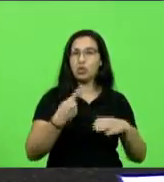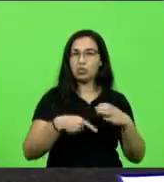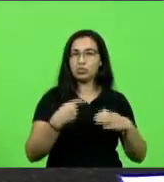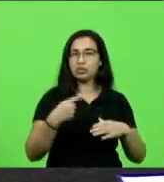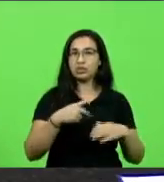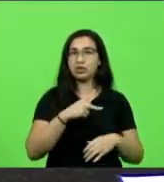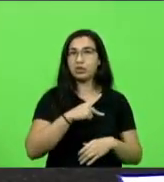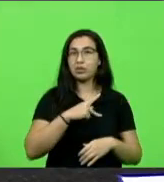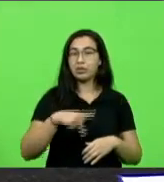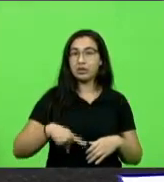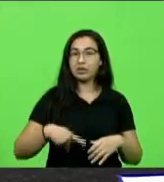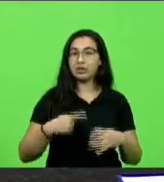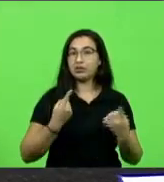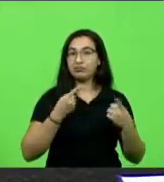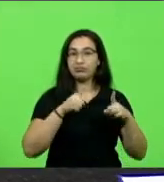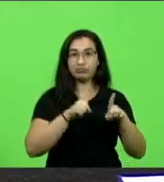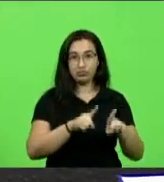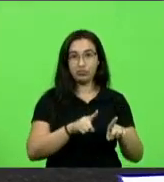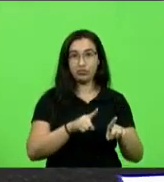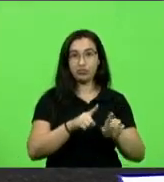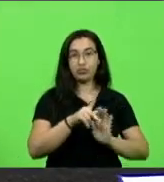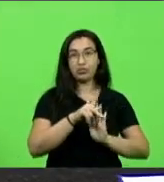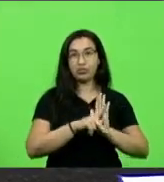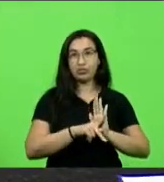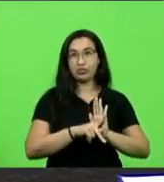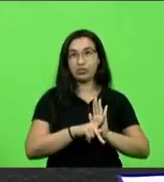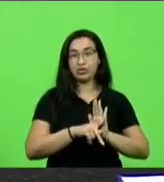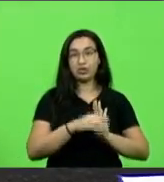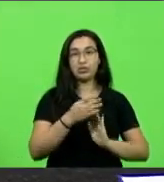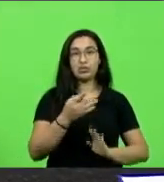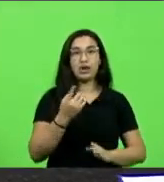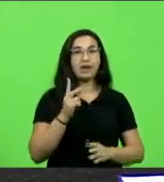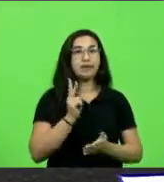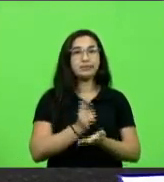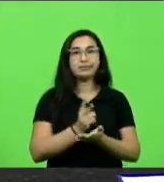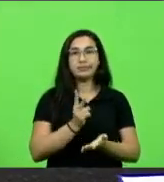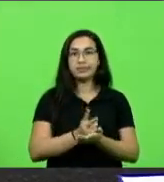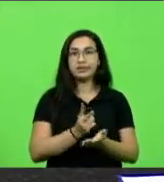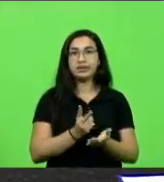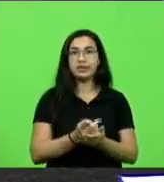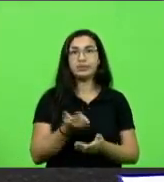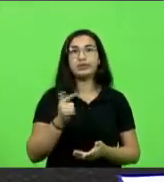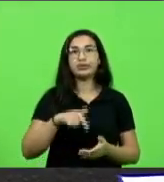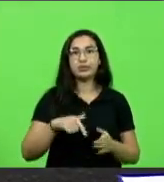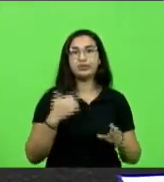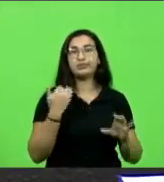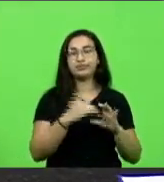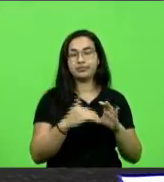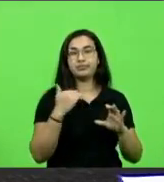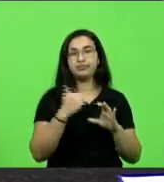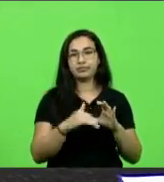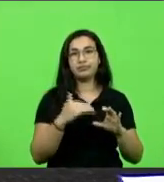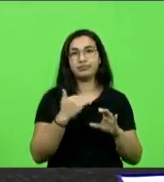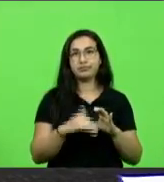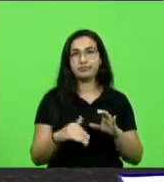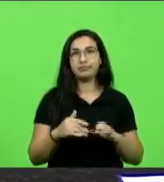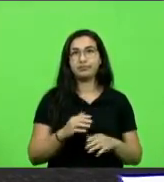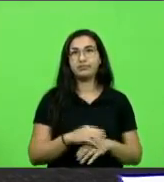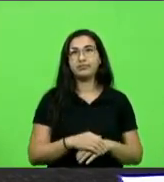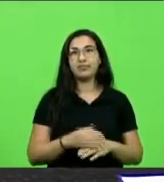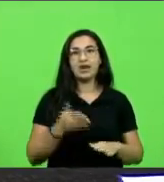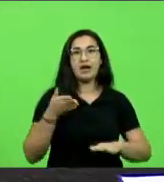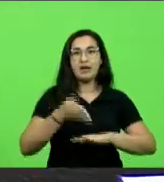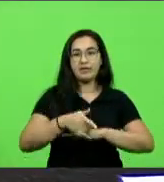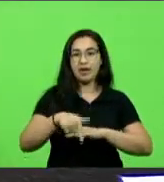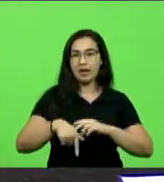contrária ao projeto e ela vive reencaminhando, usando do regimento para que esse projeto não venha a plenário, não